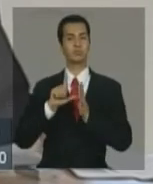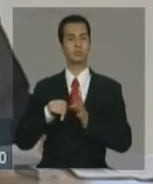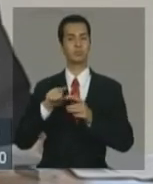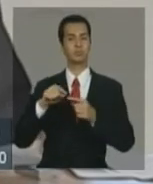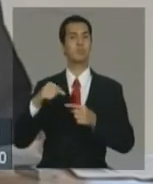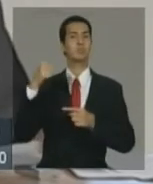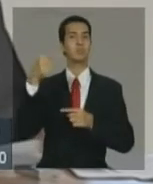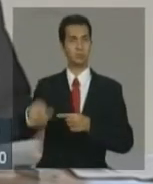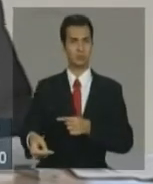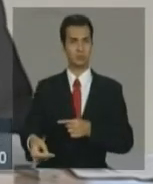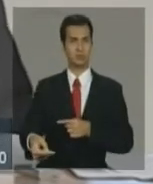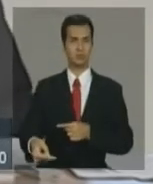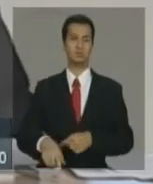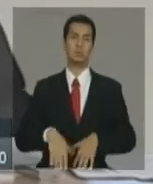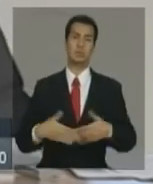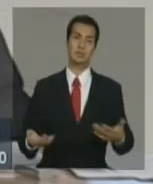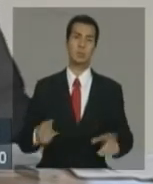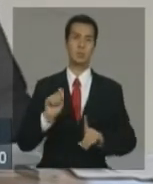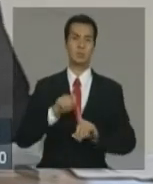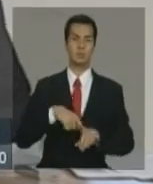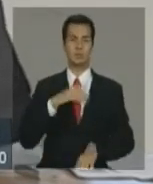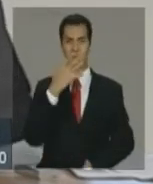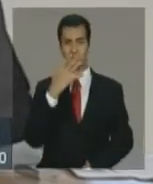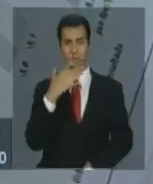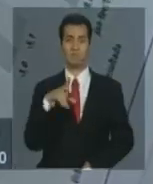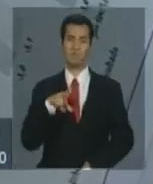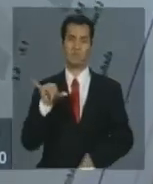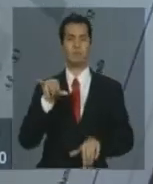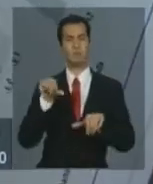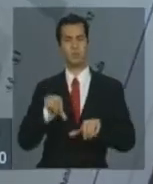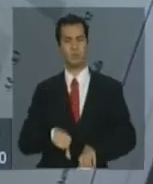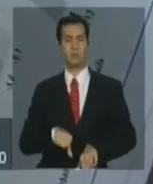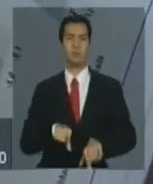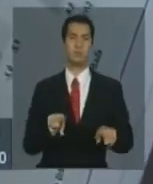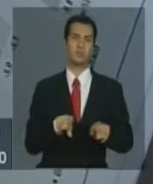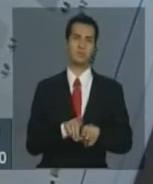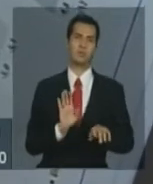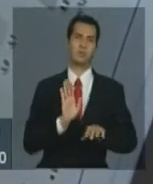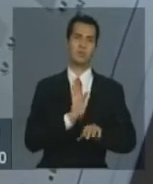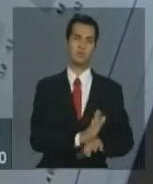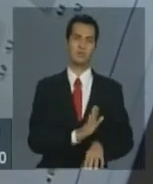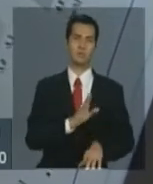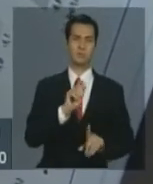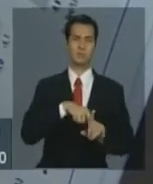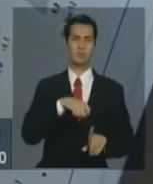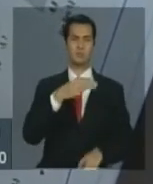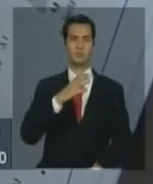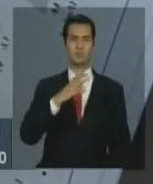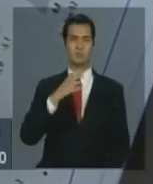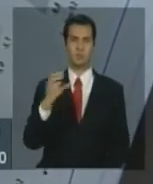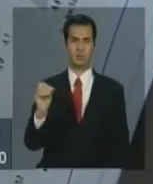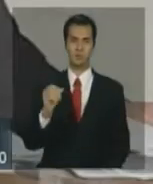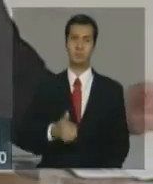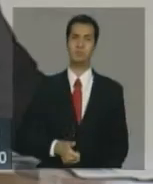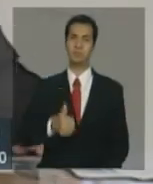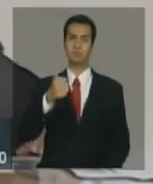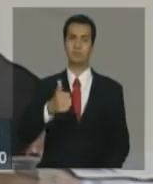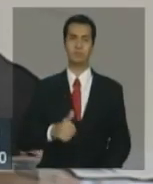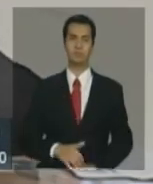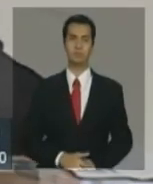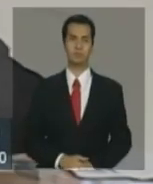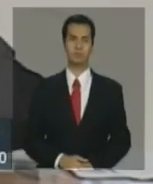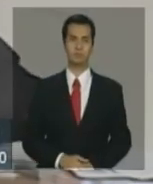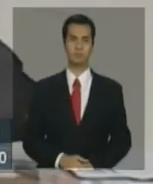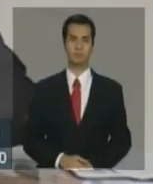isso vai piorar um pouco o resultado de fevereiro e melhorar um pouco o resultado no mês de março. Na